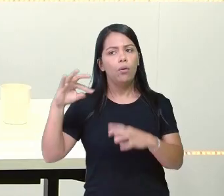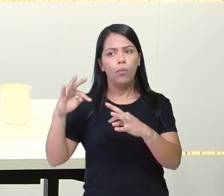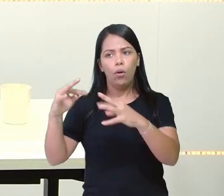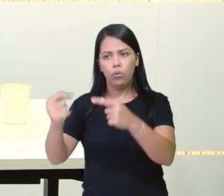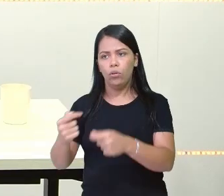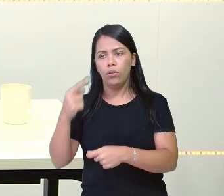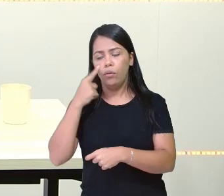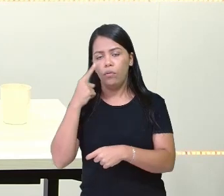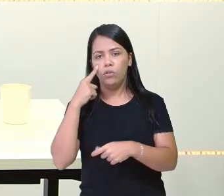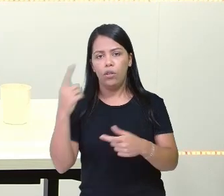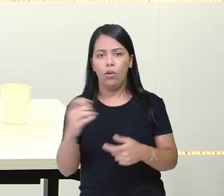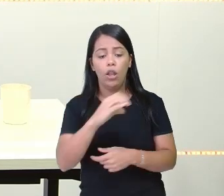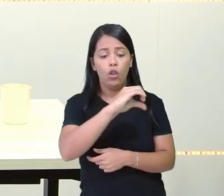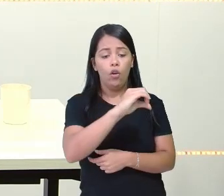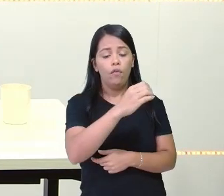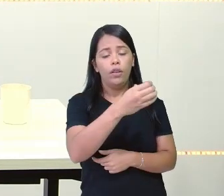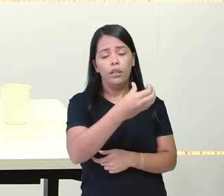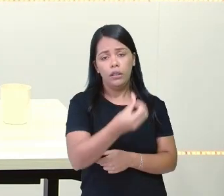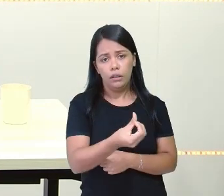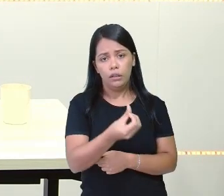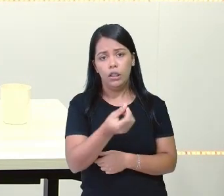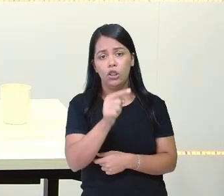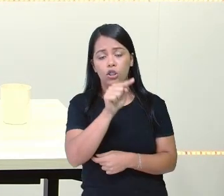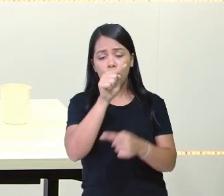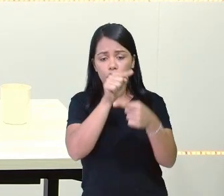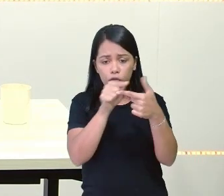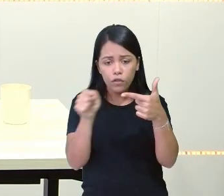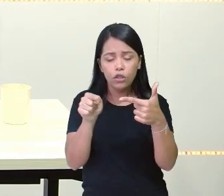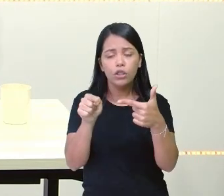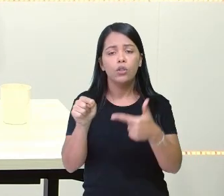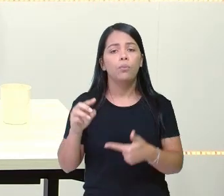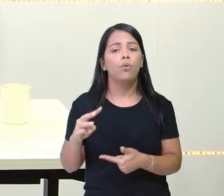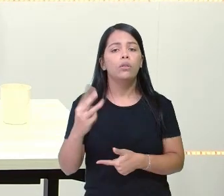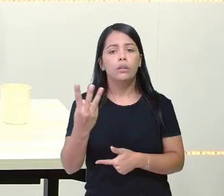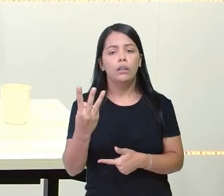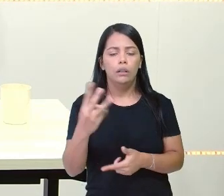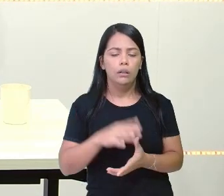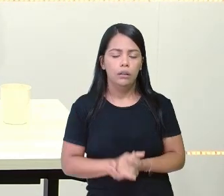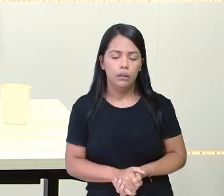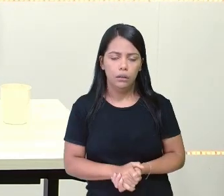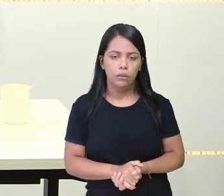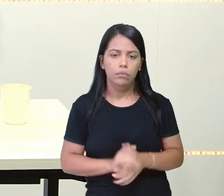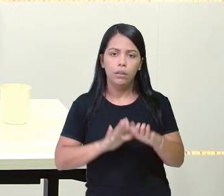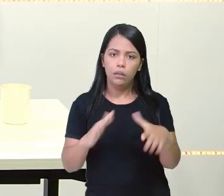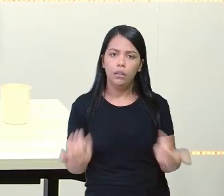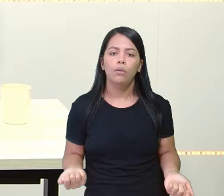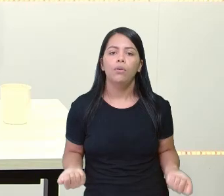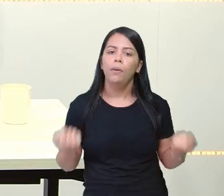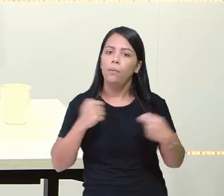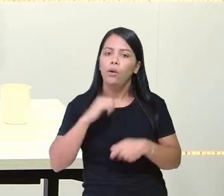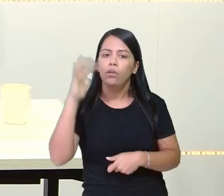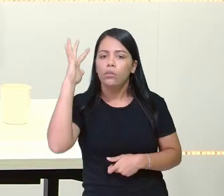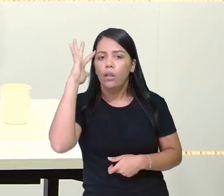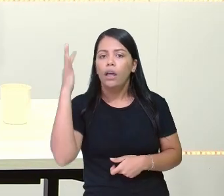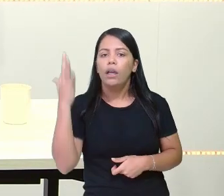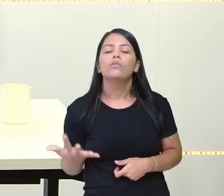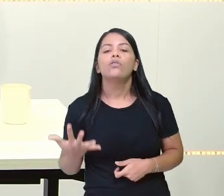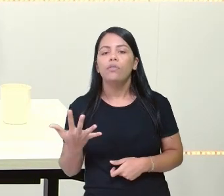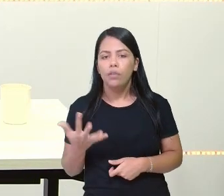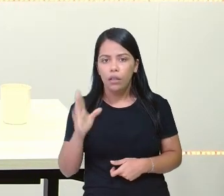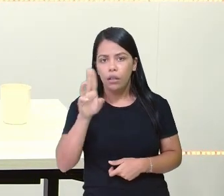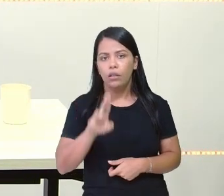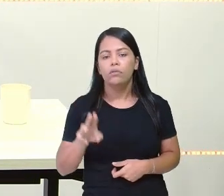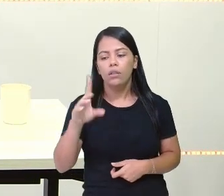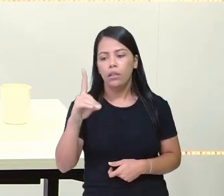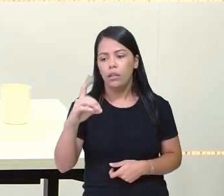né, dividir por três. Então, através dessa divisão, eu posso resolver por uma decomposição.